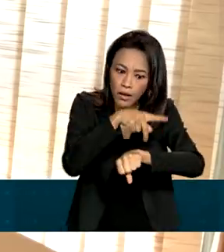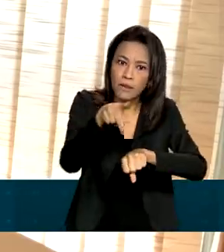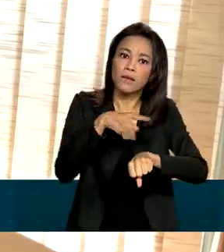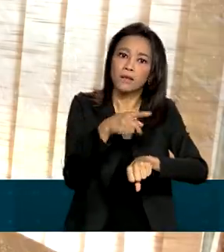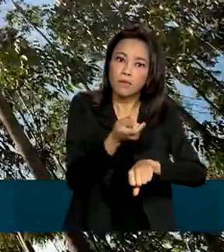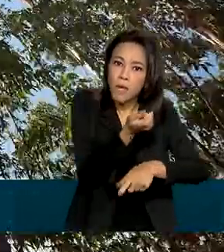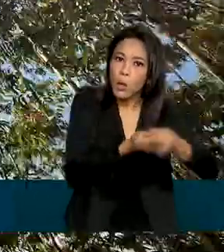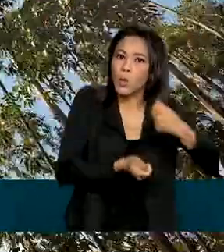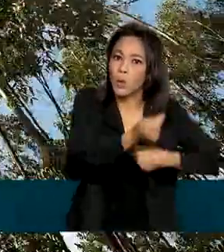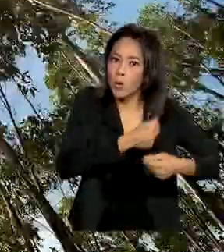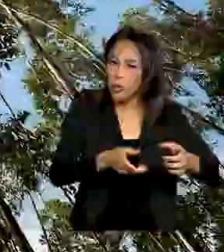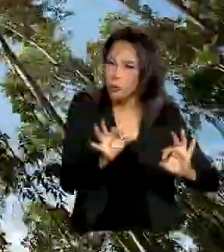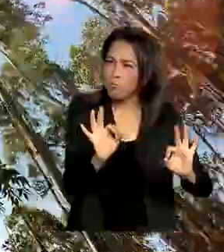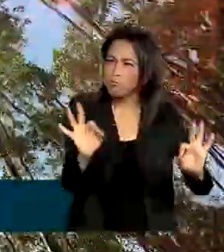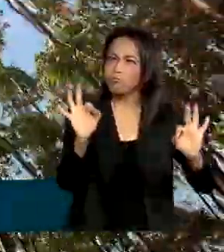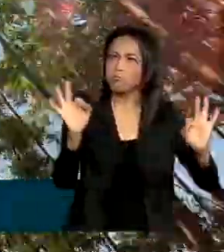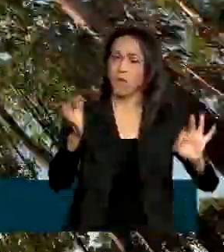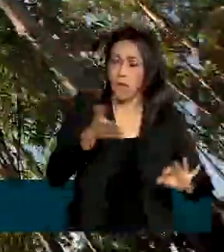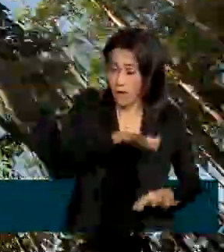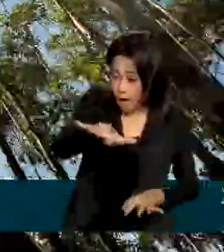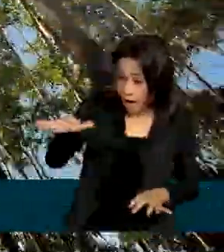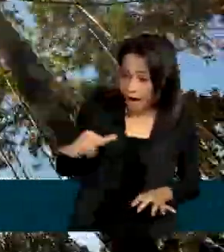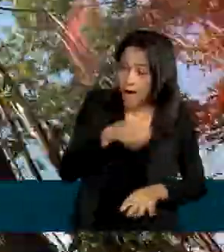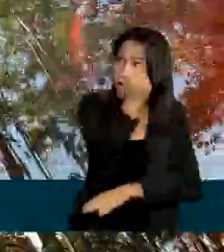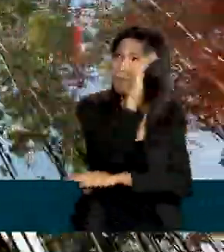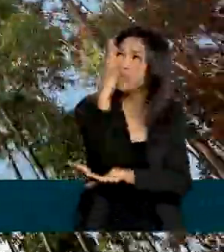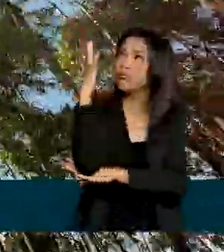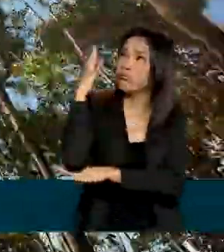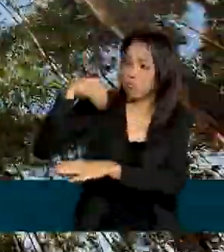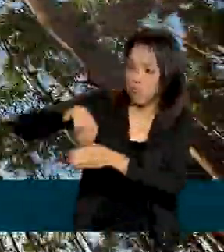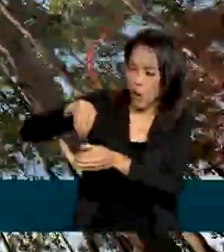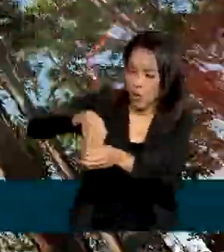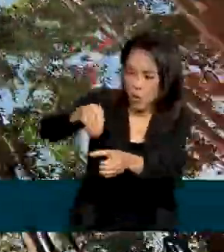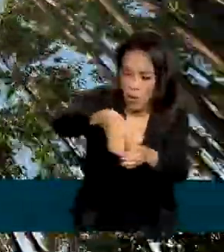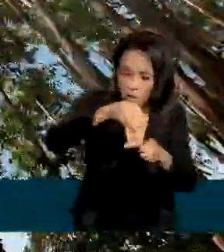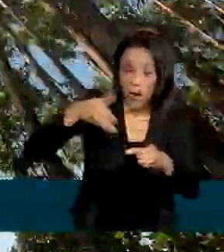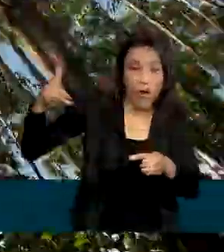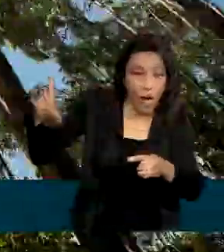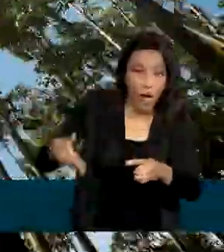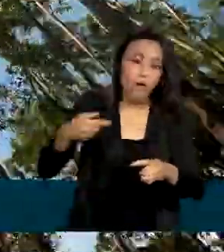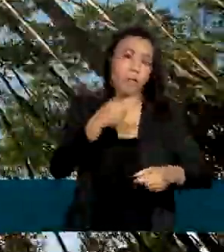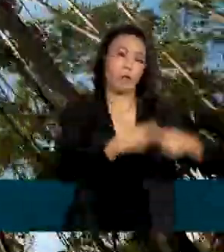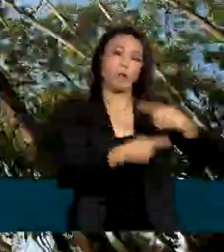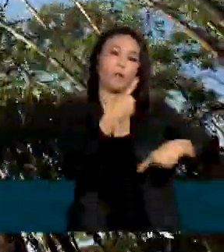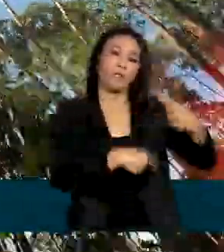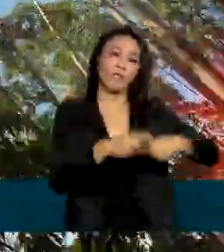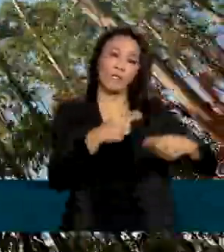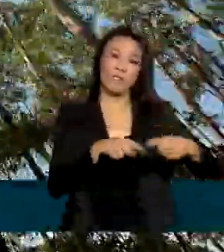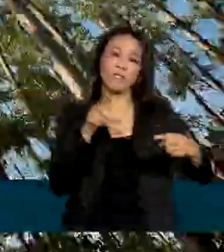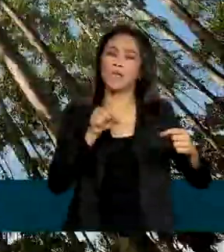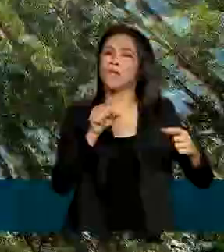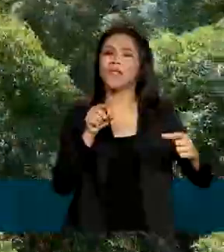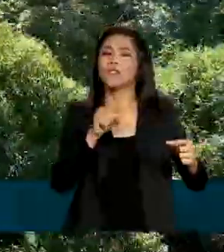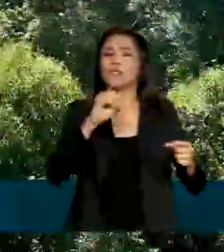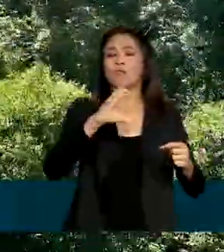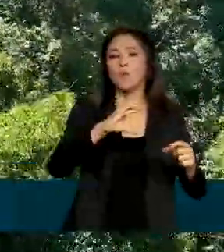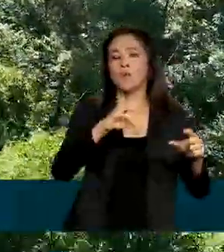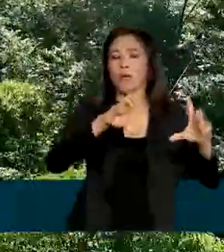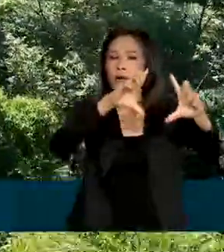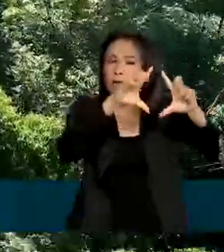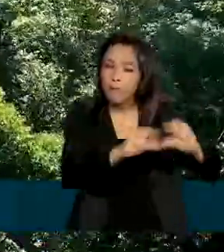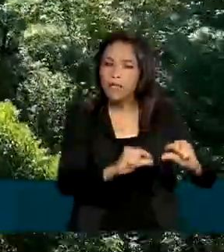economia do país. O setor florestal é um dos elementos centrais da política de agricultura de baixo carbono, no sentido da sua